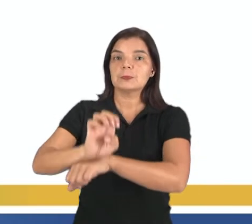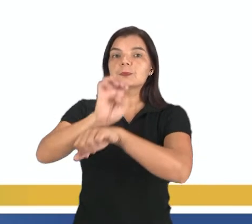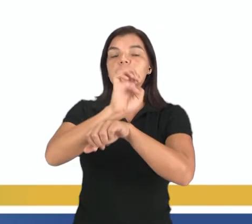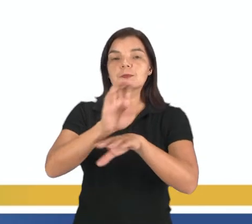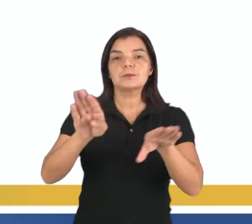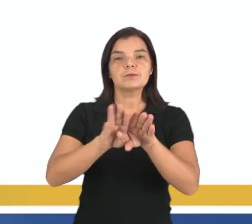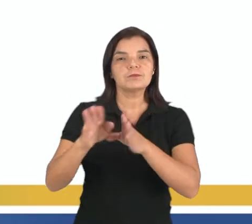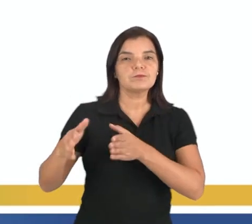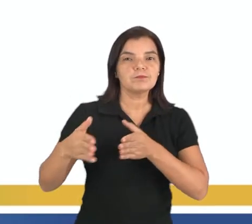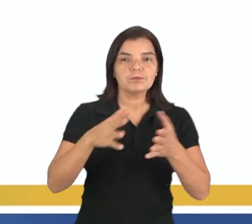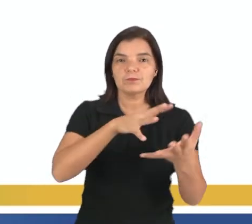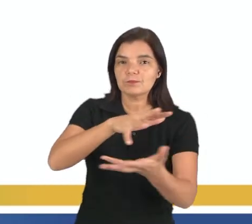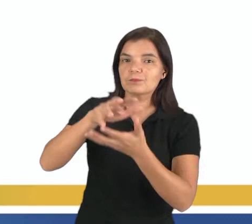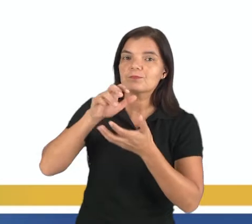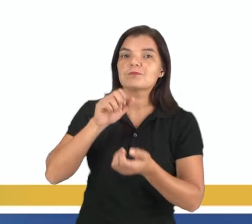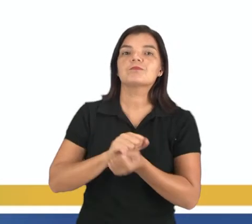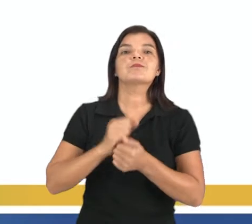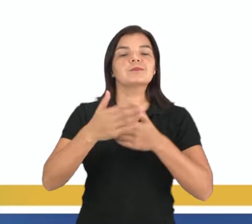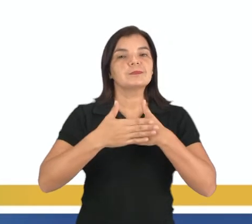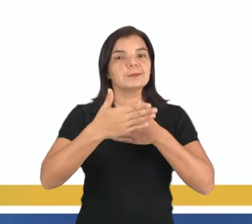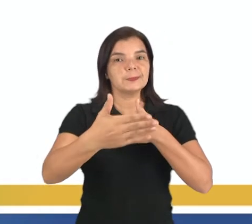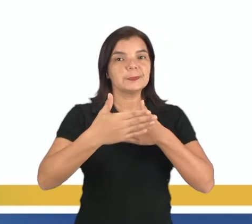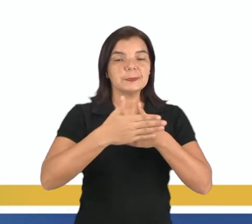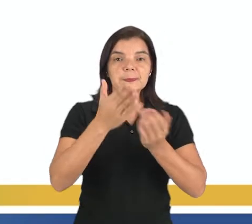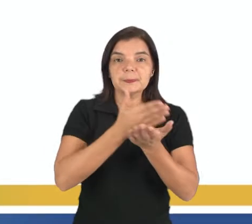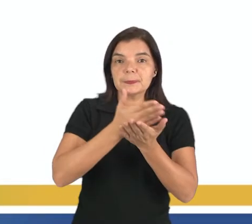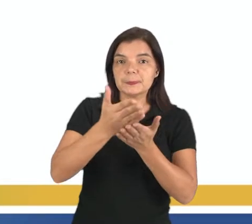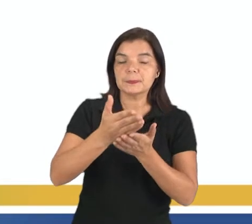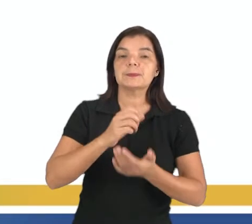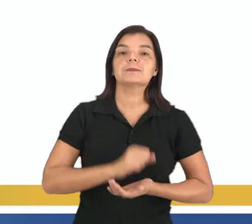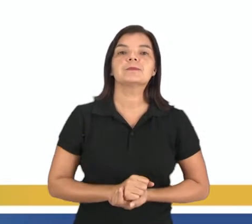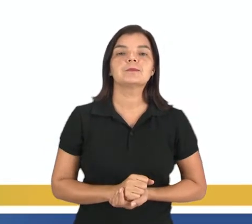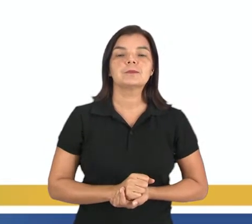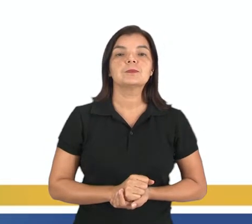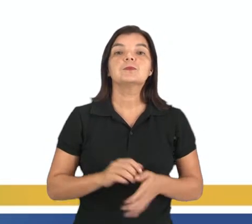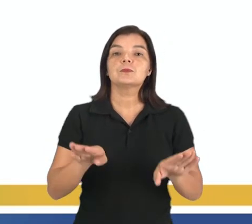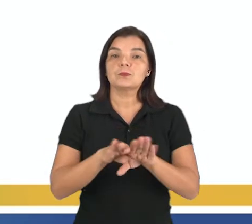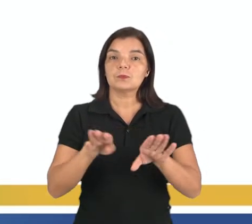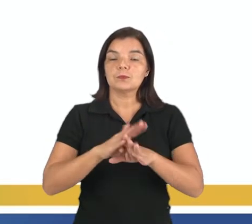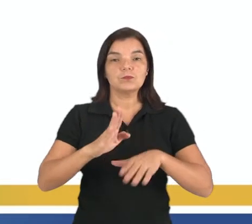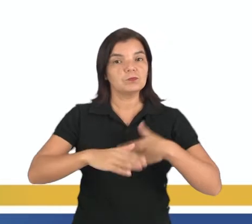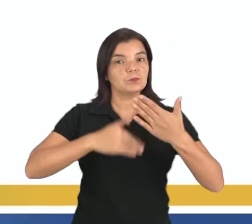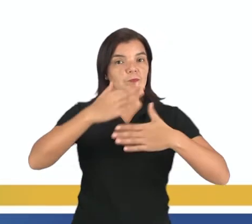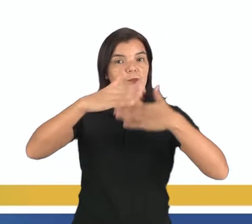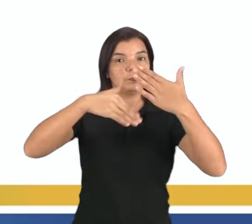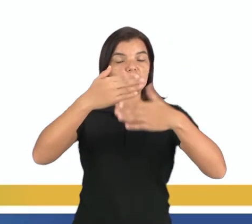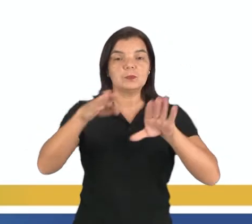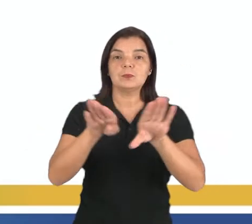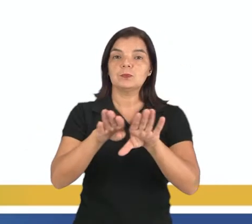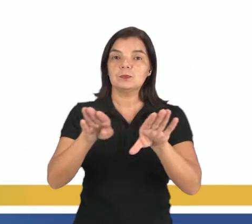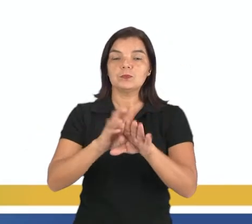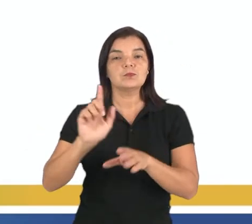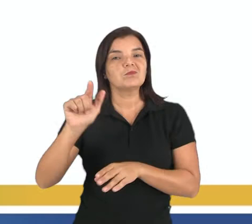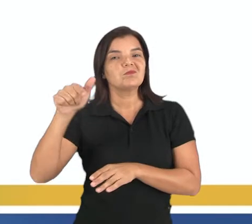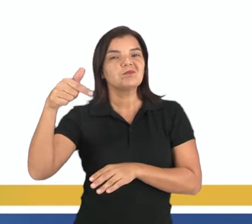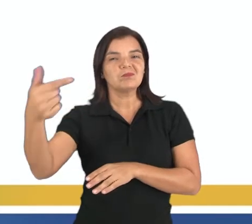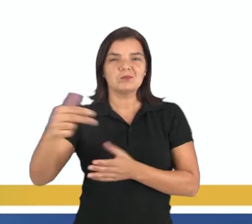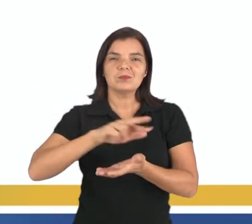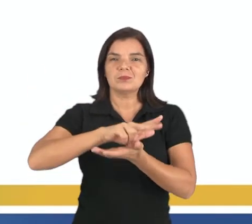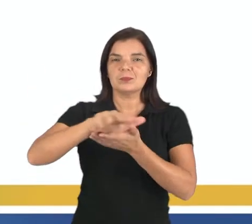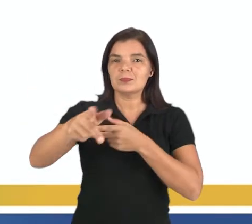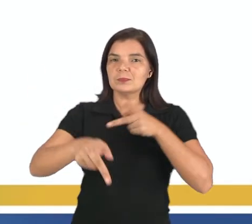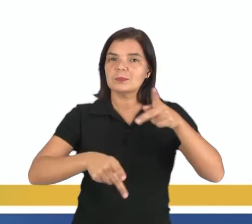e segmenta o mundo a partir de ações iniciadas por eles, ignorando o desenvolvimento paralelo e outros vários